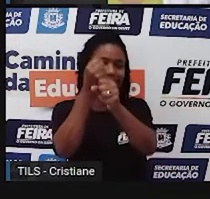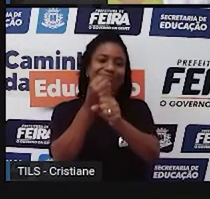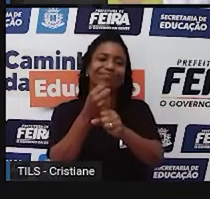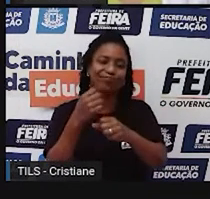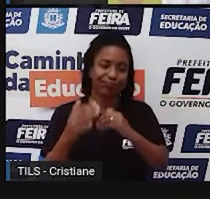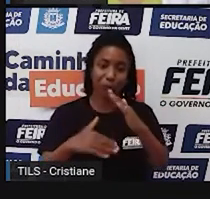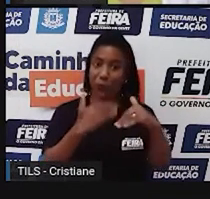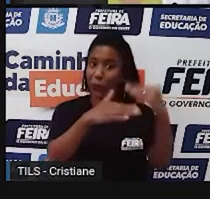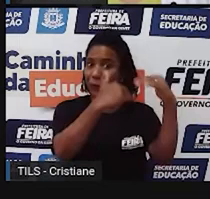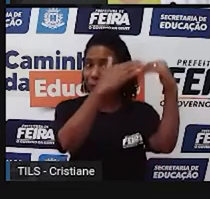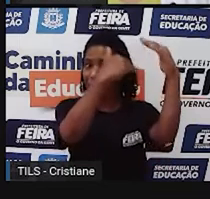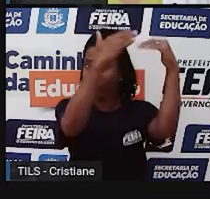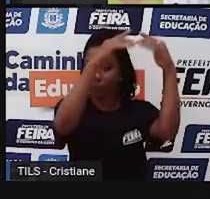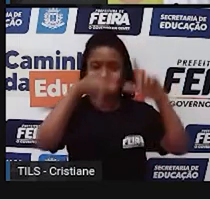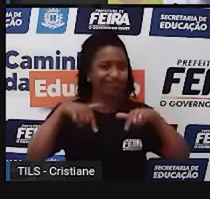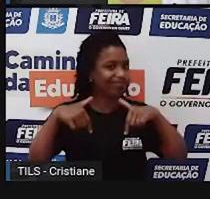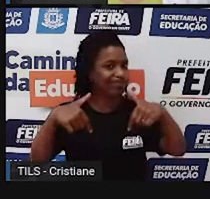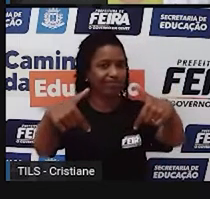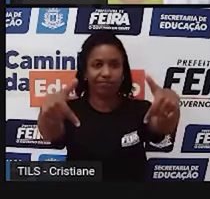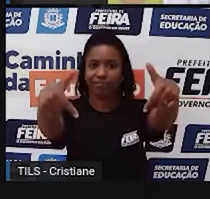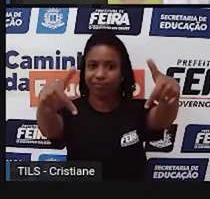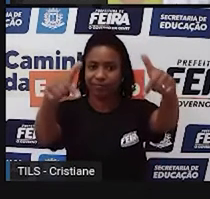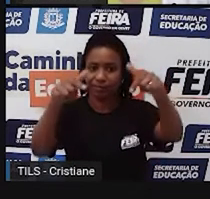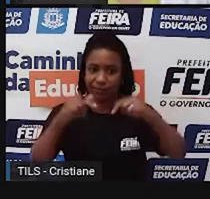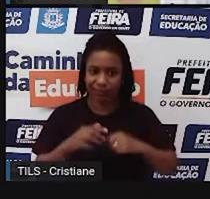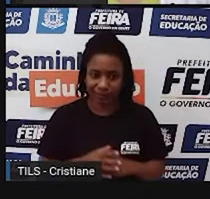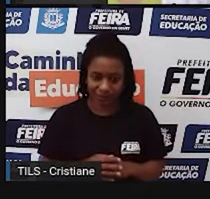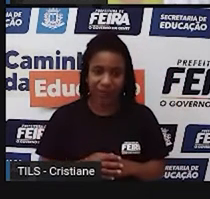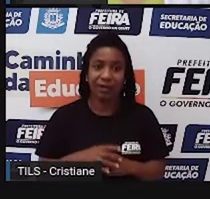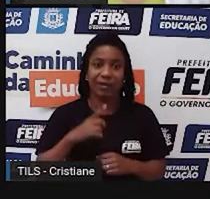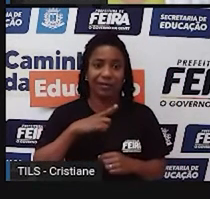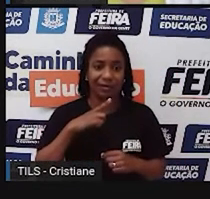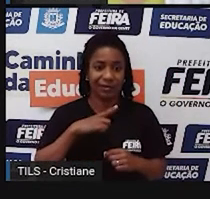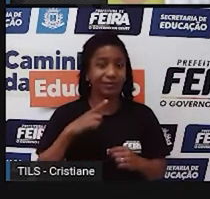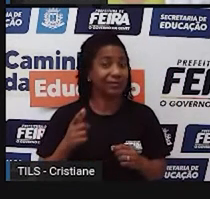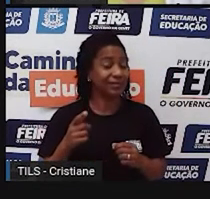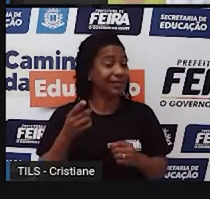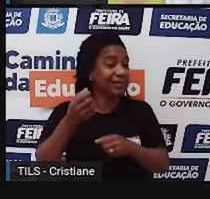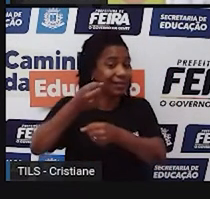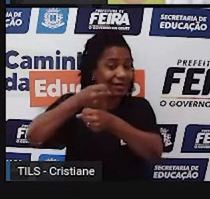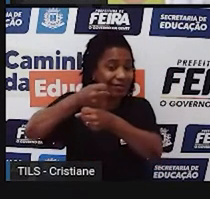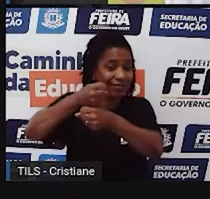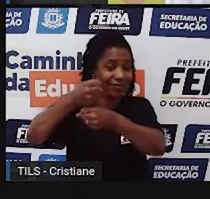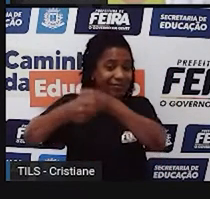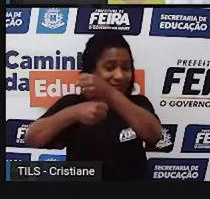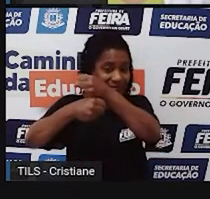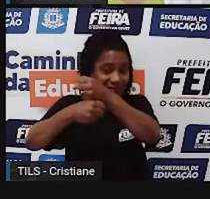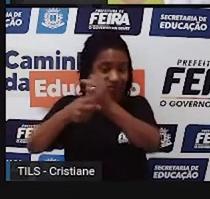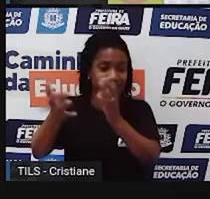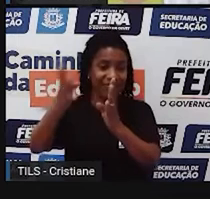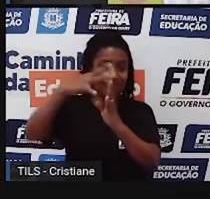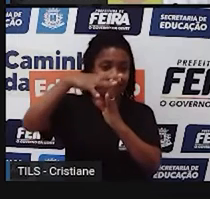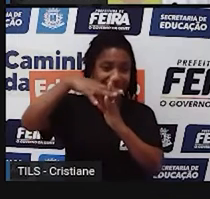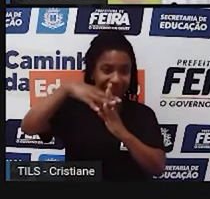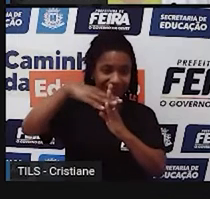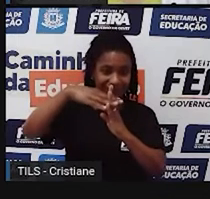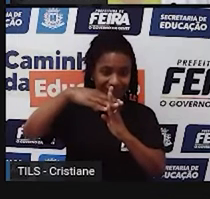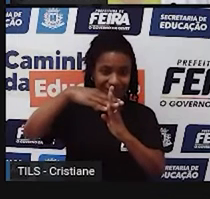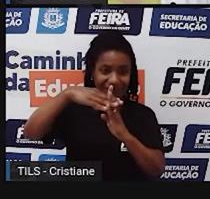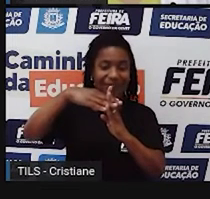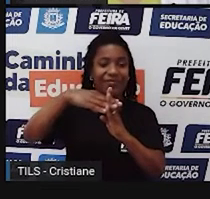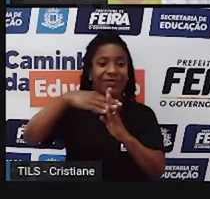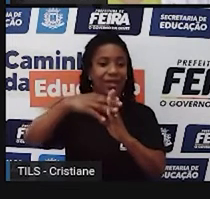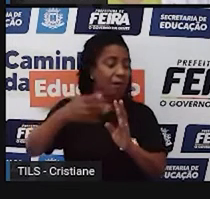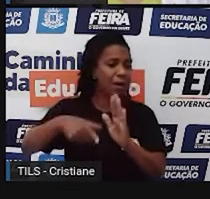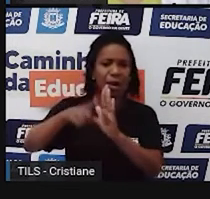desenvolvidas, né, que é o famoso concreto armado, que naquela época, bora dizer assim, 1758, a gente não